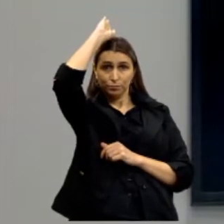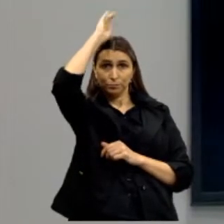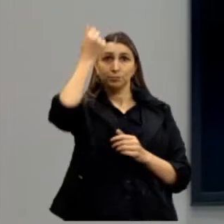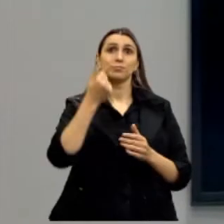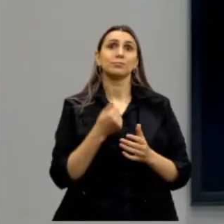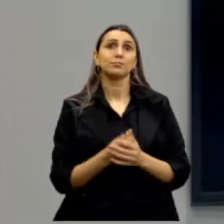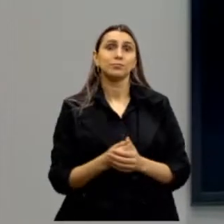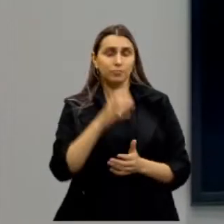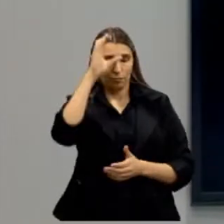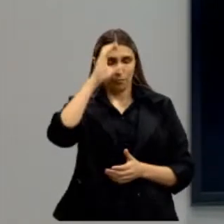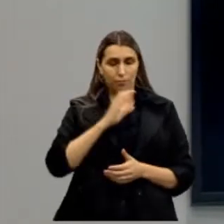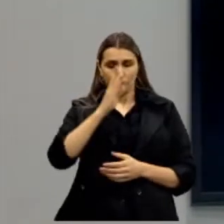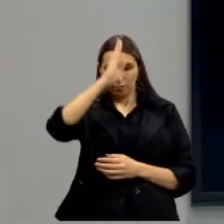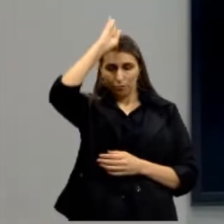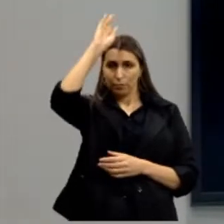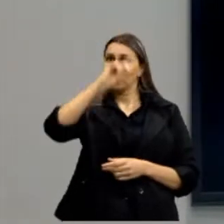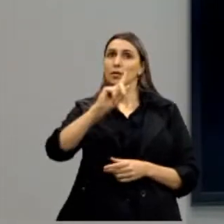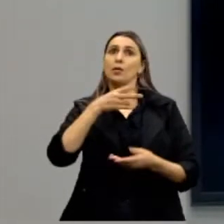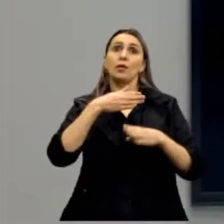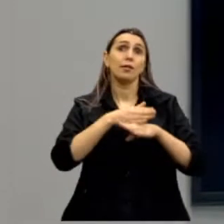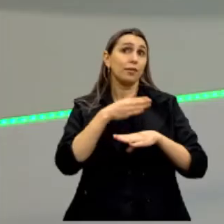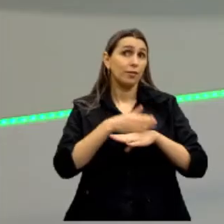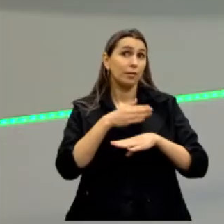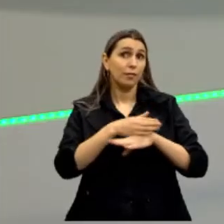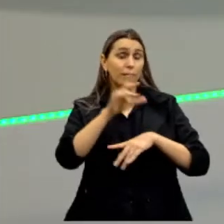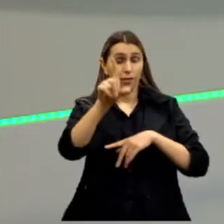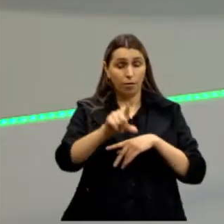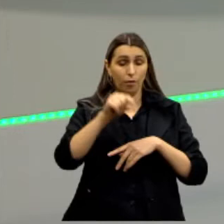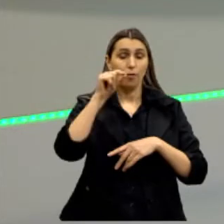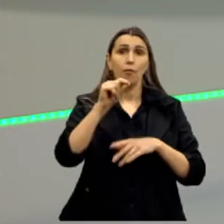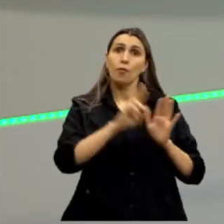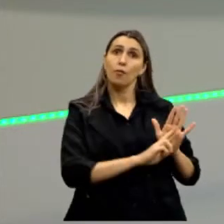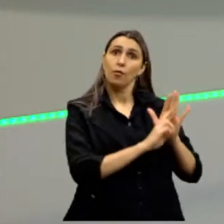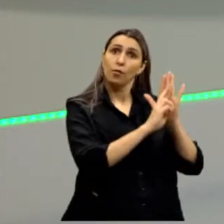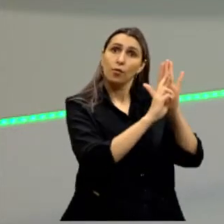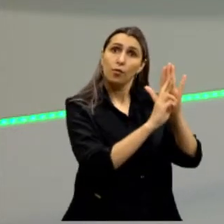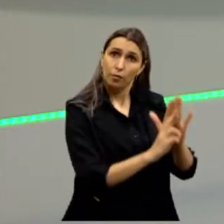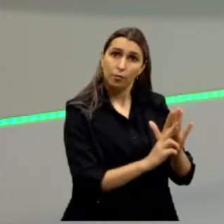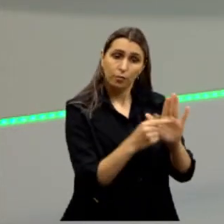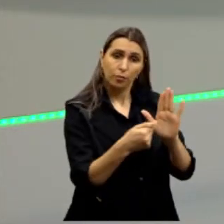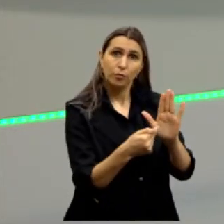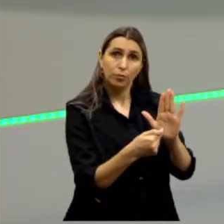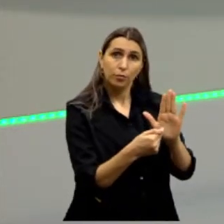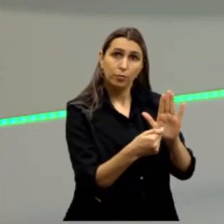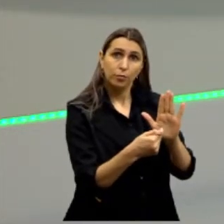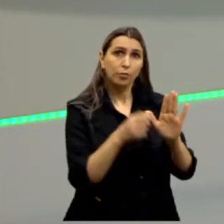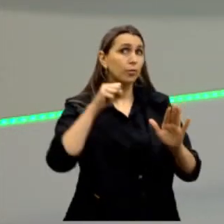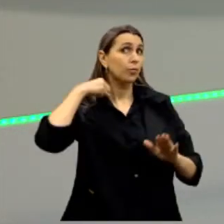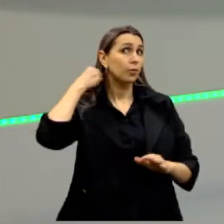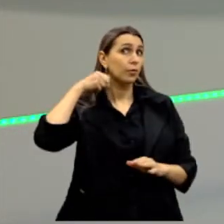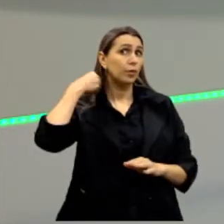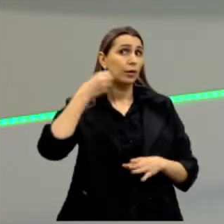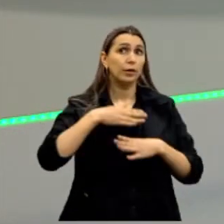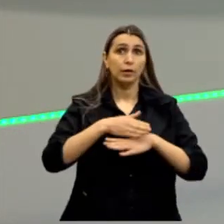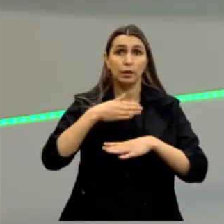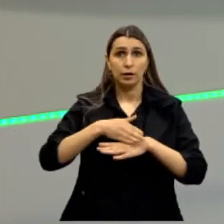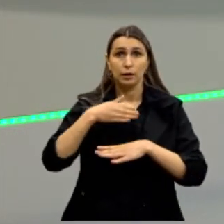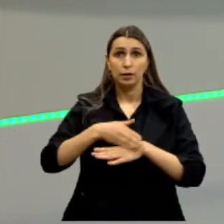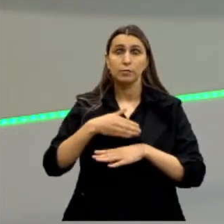os cidadãos romanos não participavam, eles escolhiam então um representante que então era o senador, ele participava.